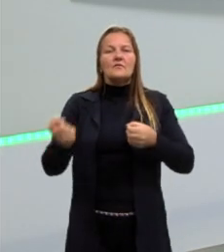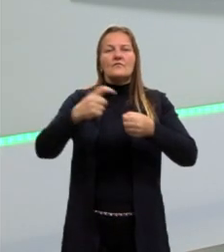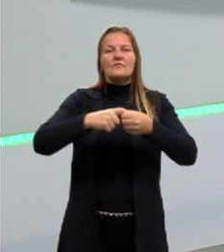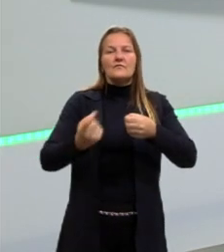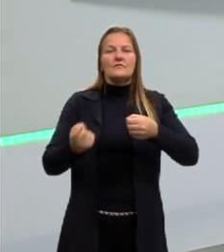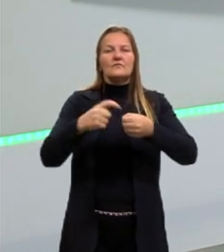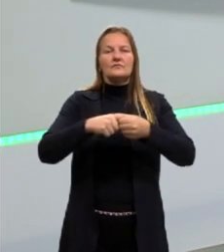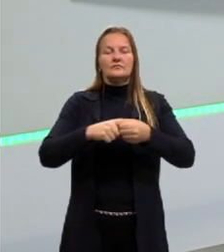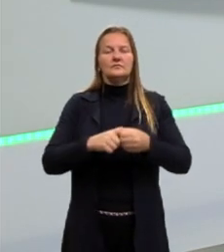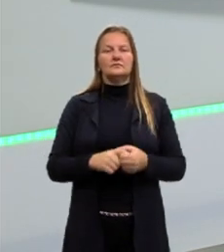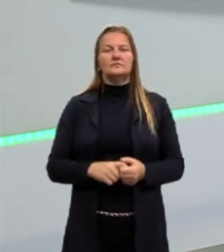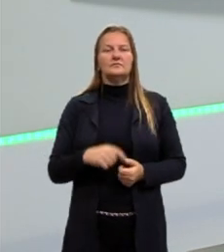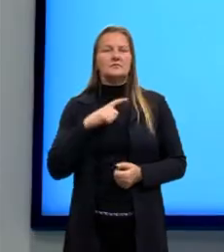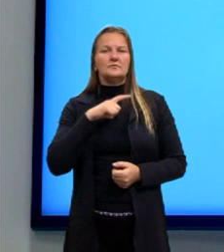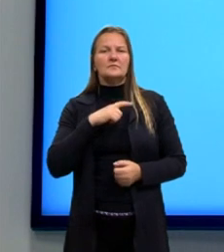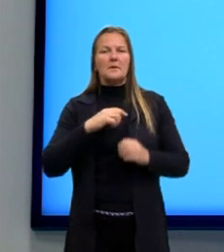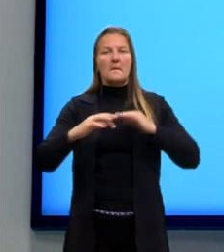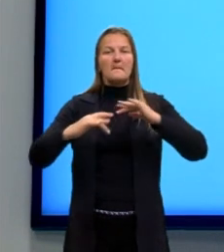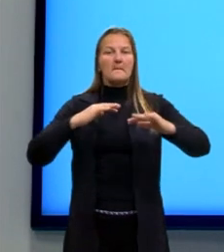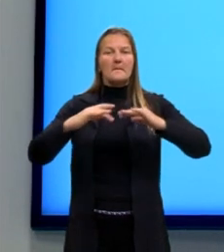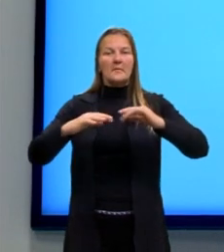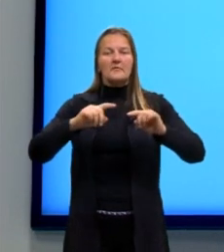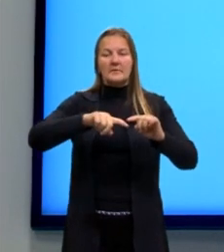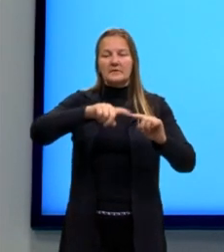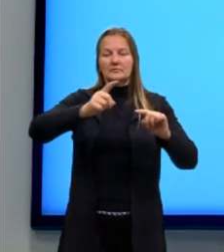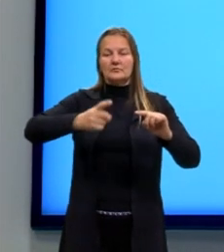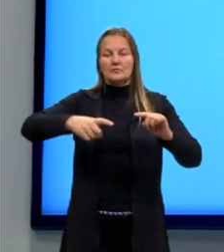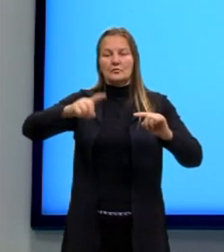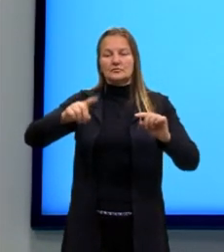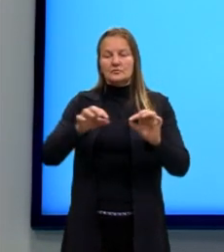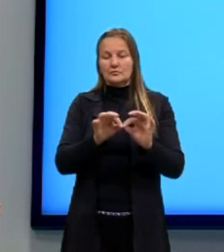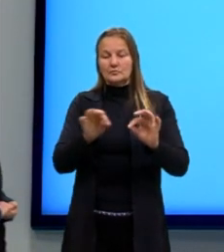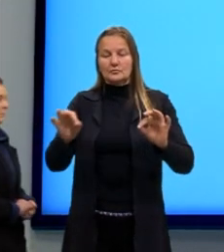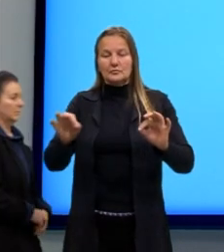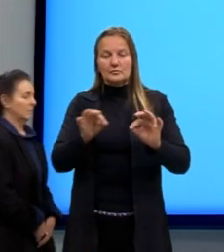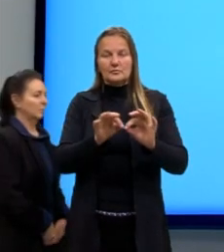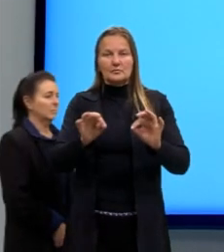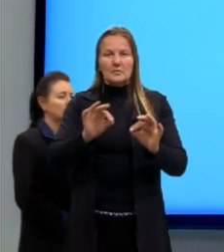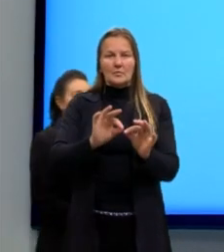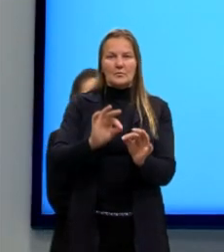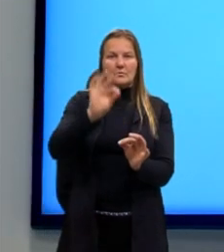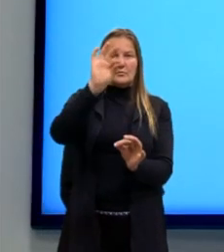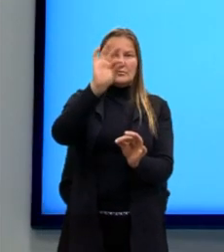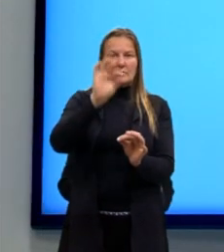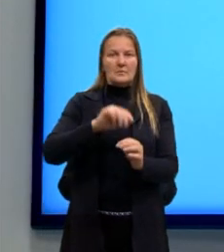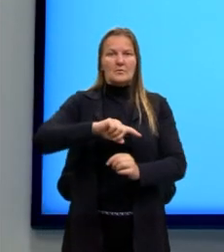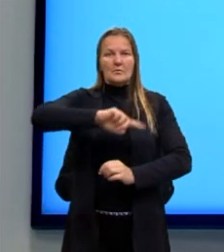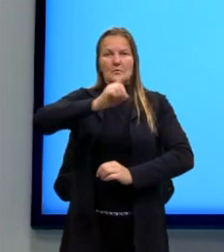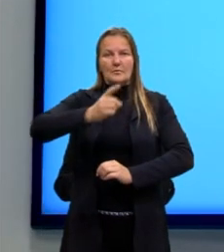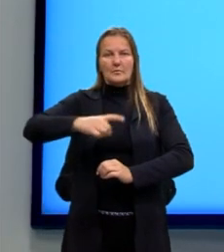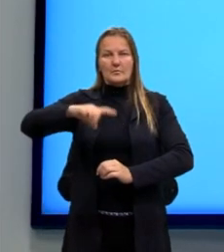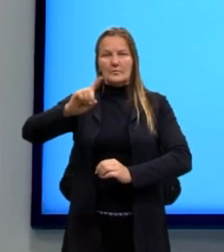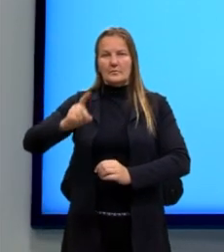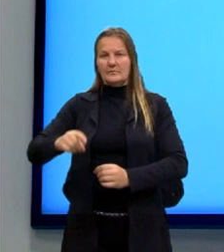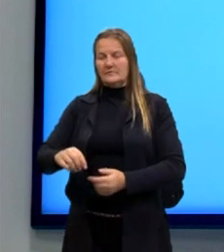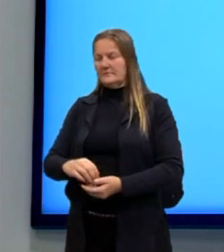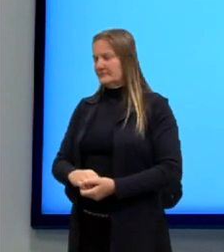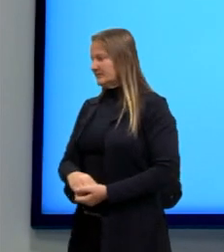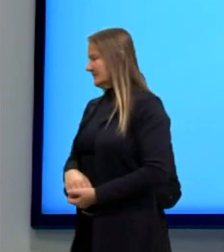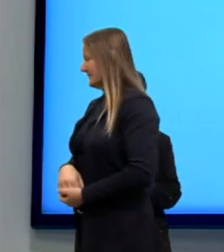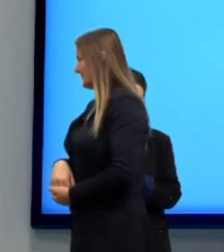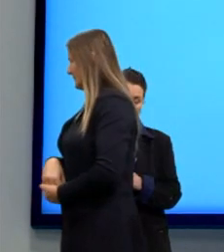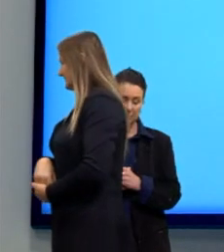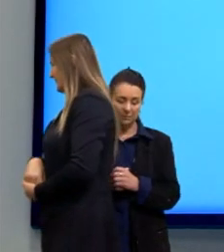àquelas questões de comprimento de onda, de amplitude. Então, é muito importante que você saiba o que